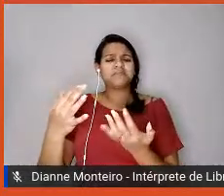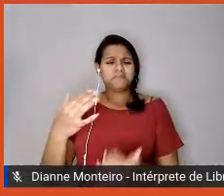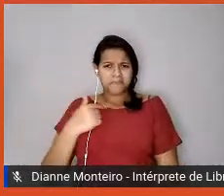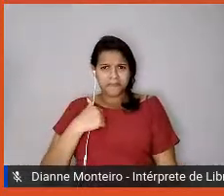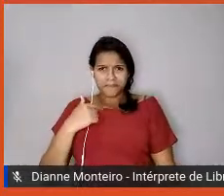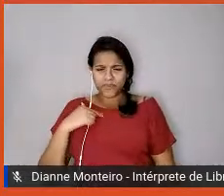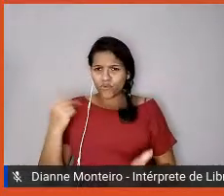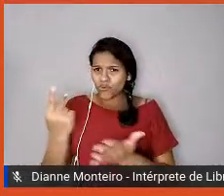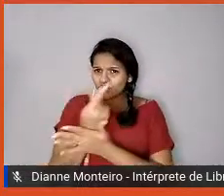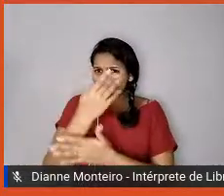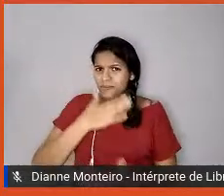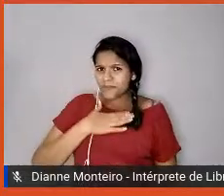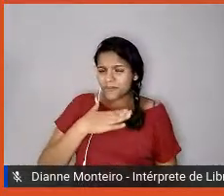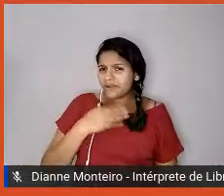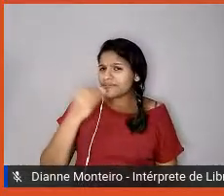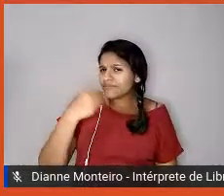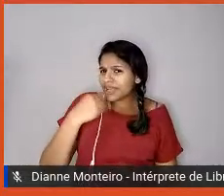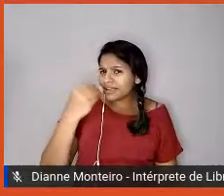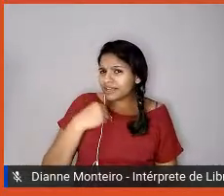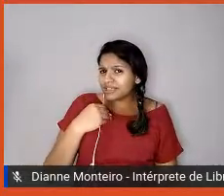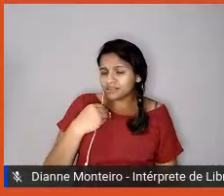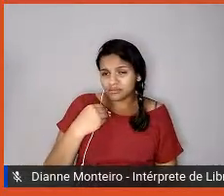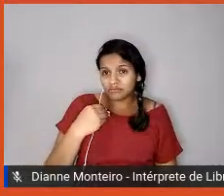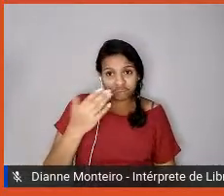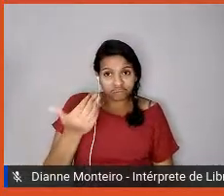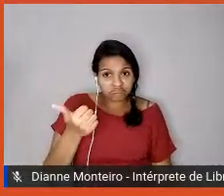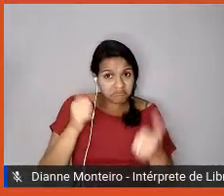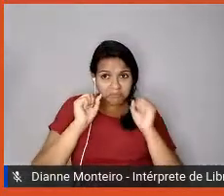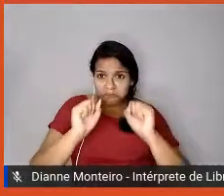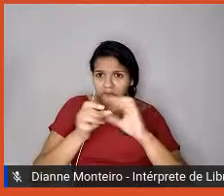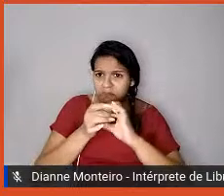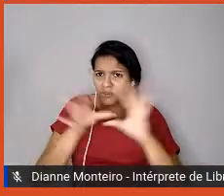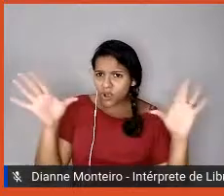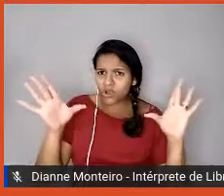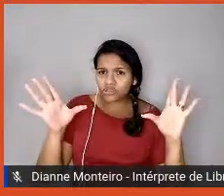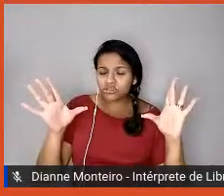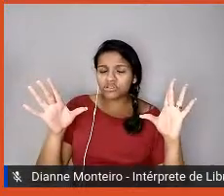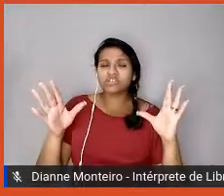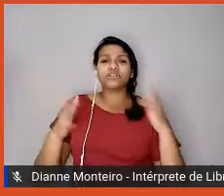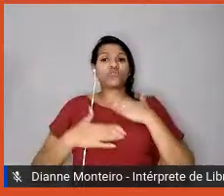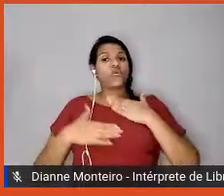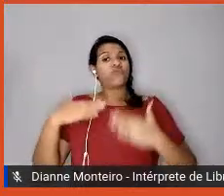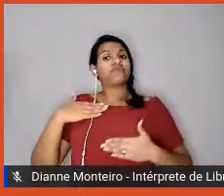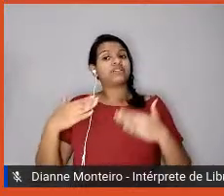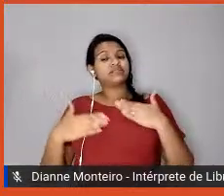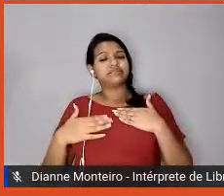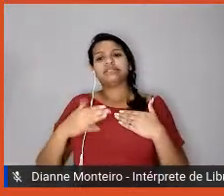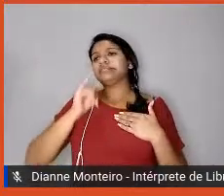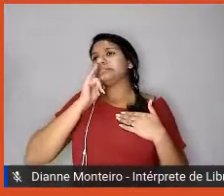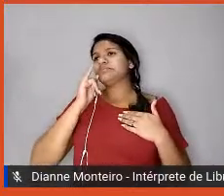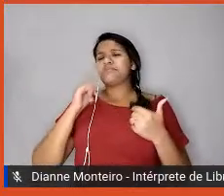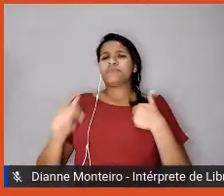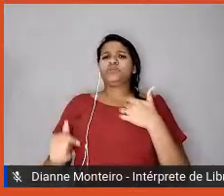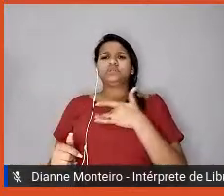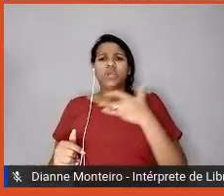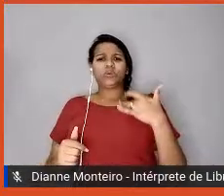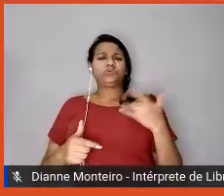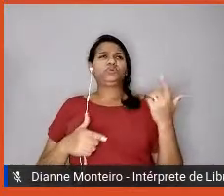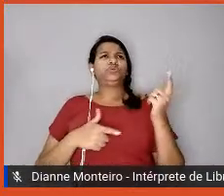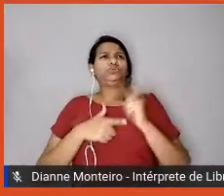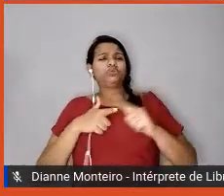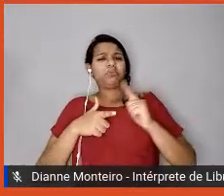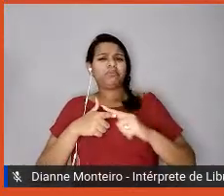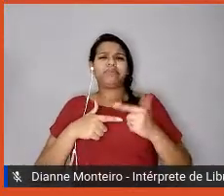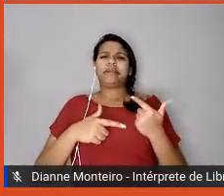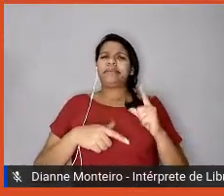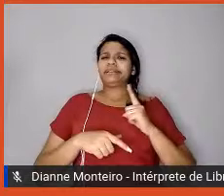o pé, se a gente tem colesterol mais alto, mas os desequilíbrios emocionais, eles muitas vezes não são aceitáveis, né,